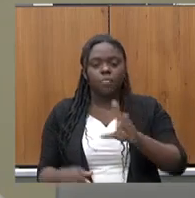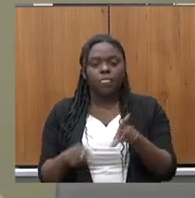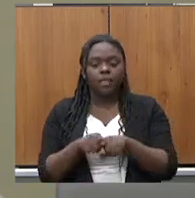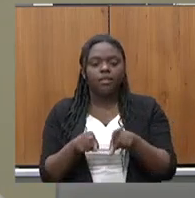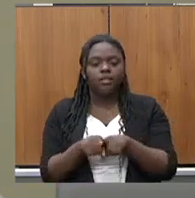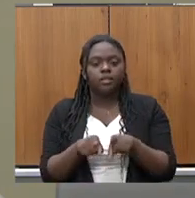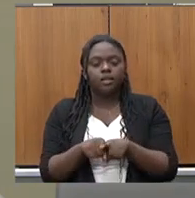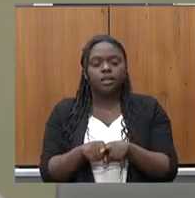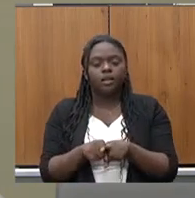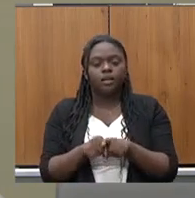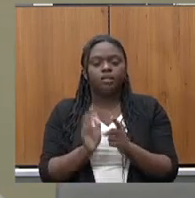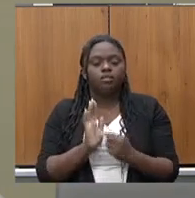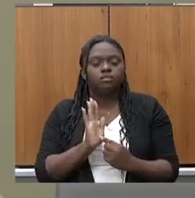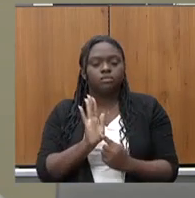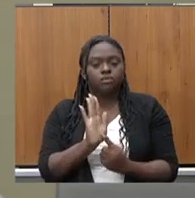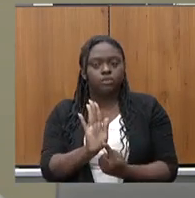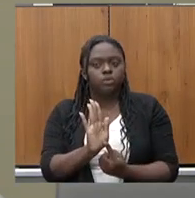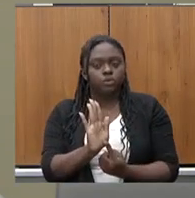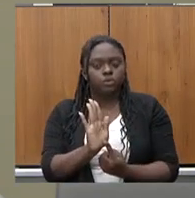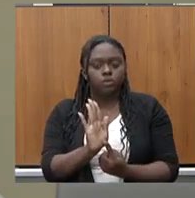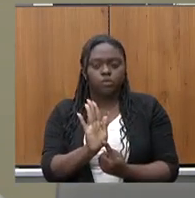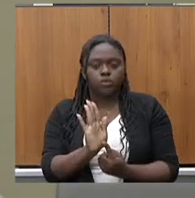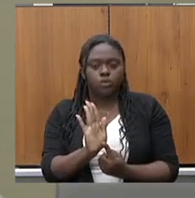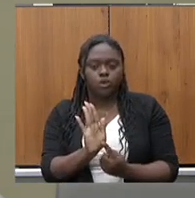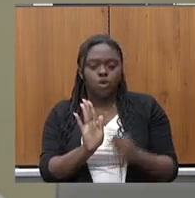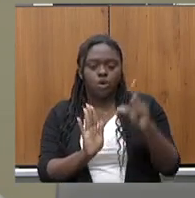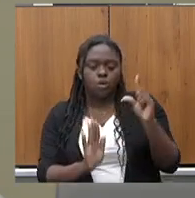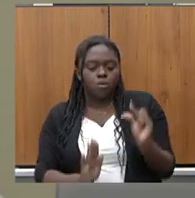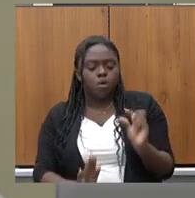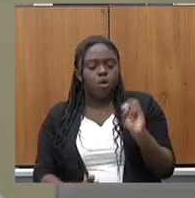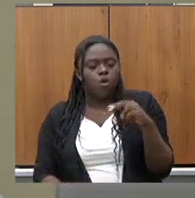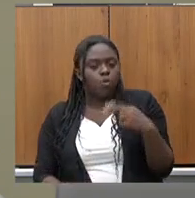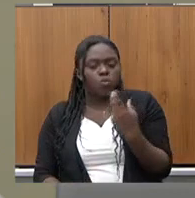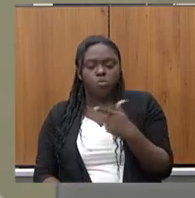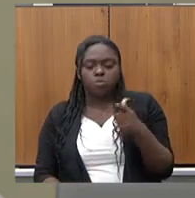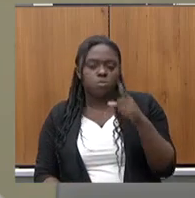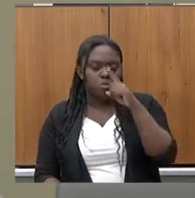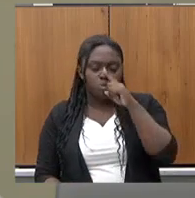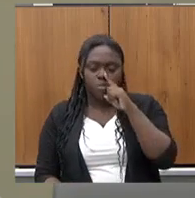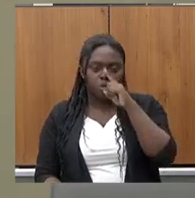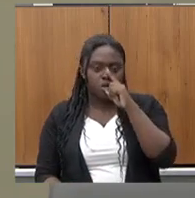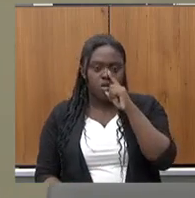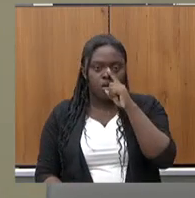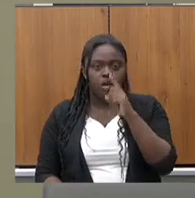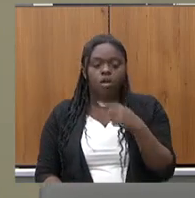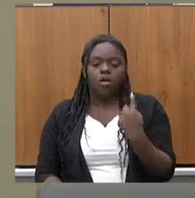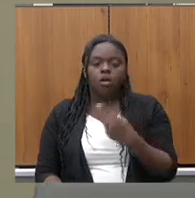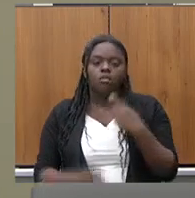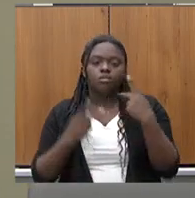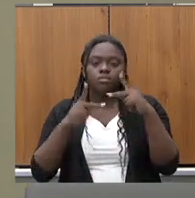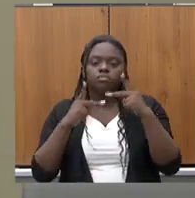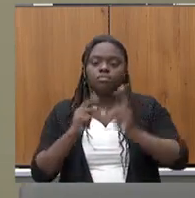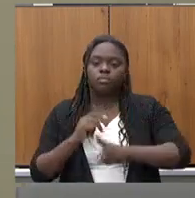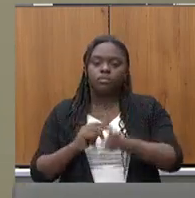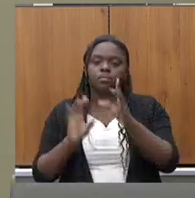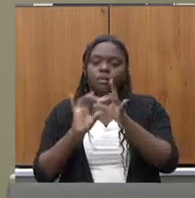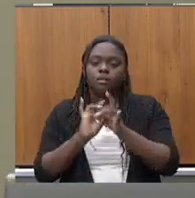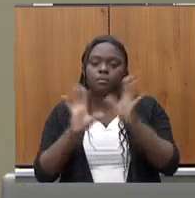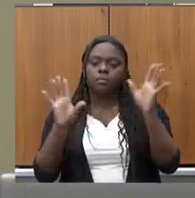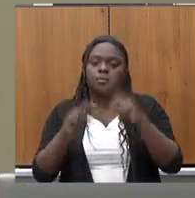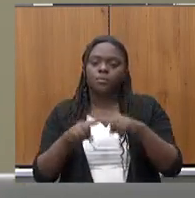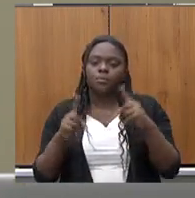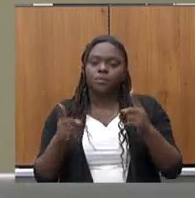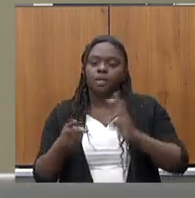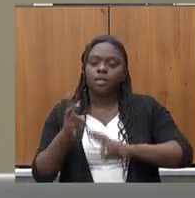pleitos de baixíssimo ou nenhum risco. Nós pregamos sempre a liberdade, mas